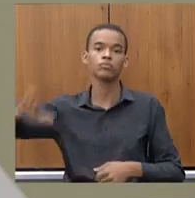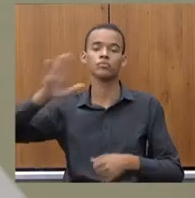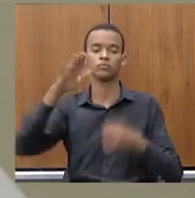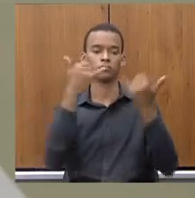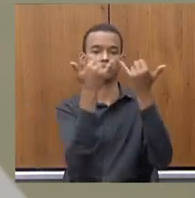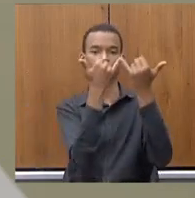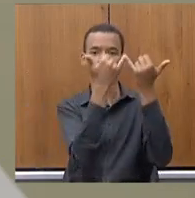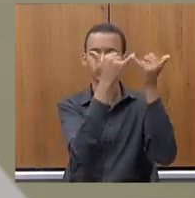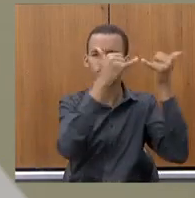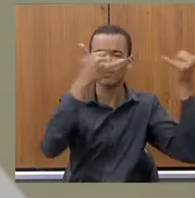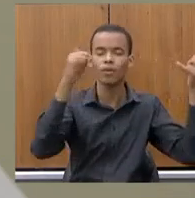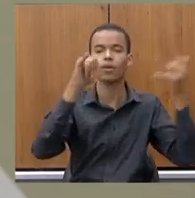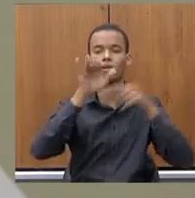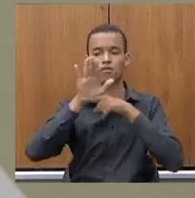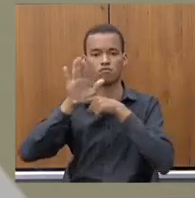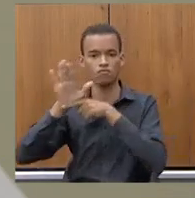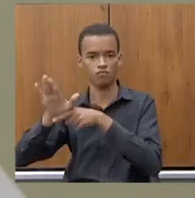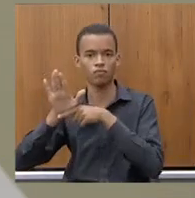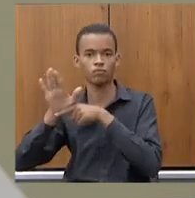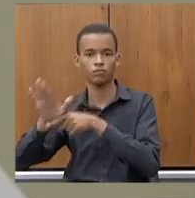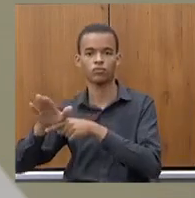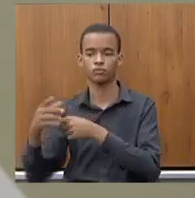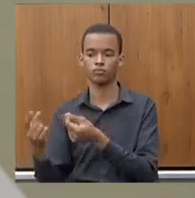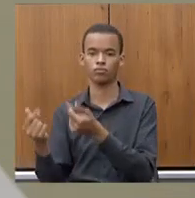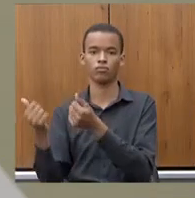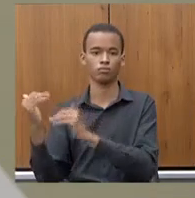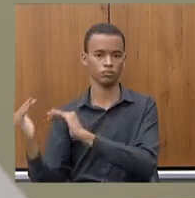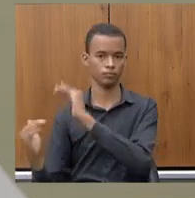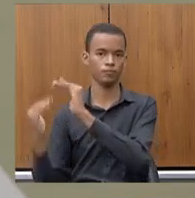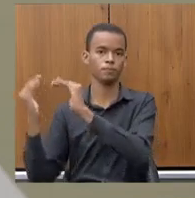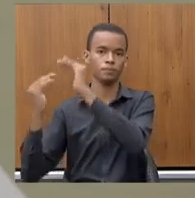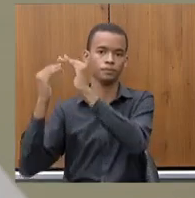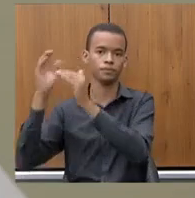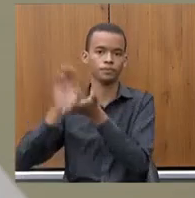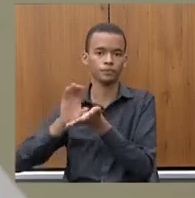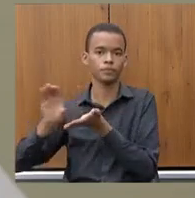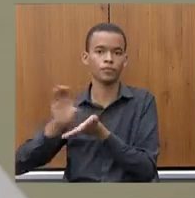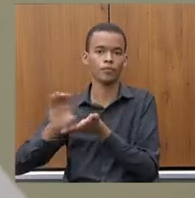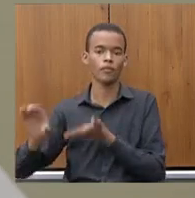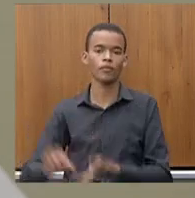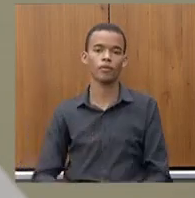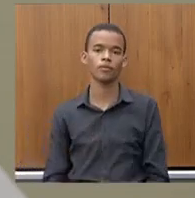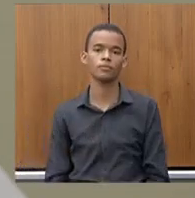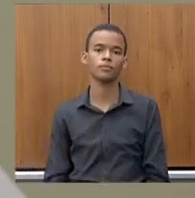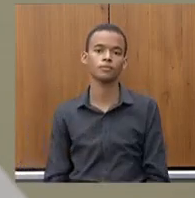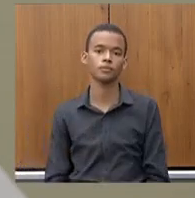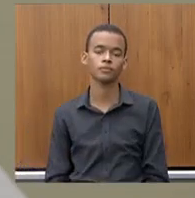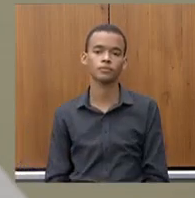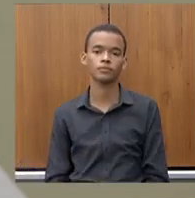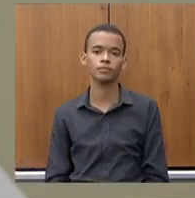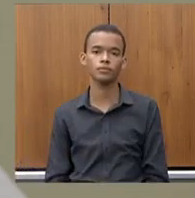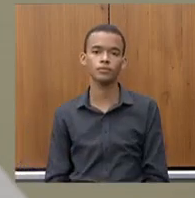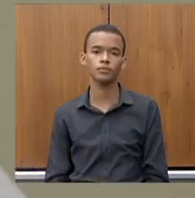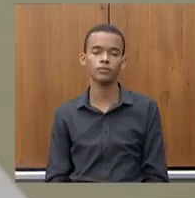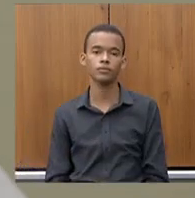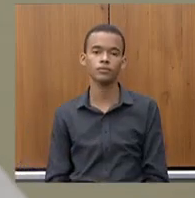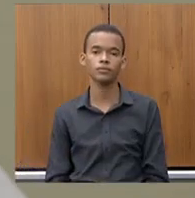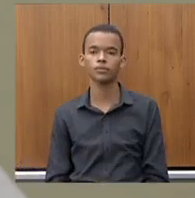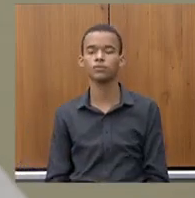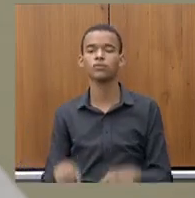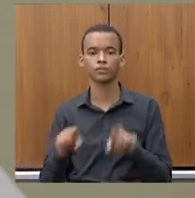e para receber investimentos. Importante destacar o nosso programa de eficiência energética que